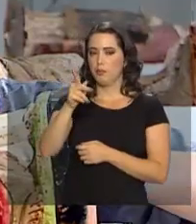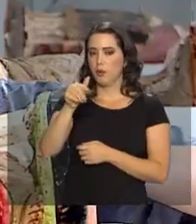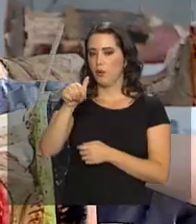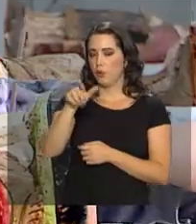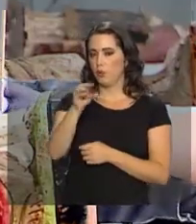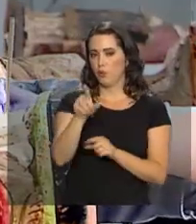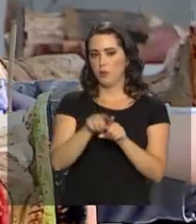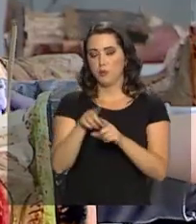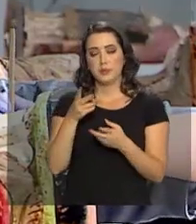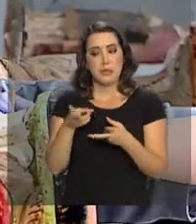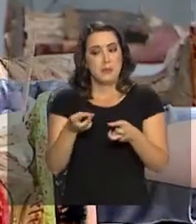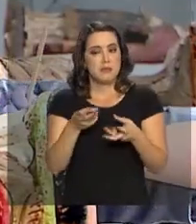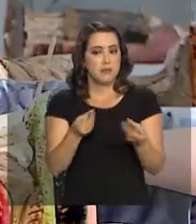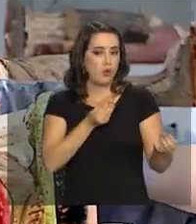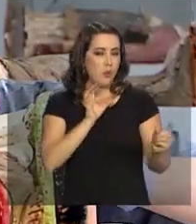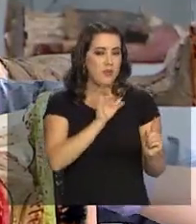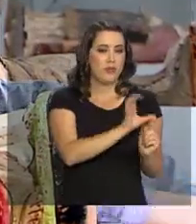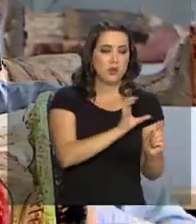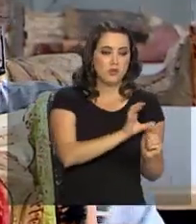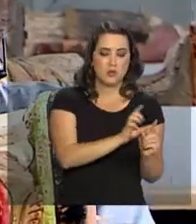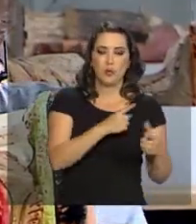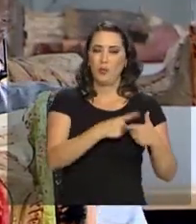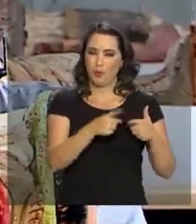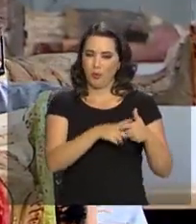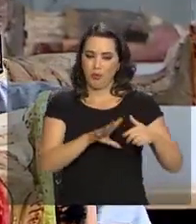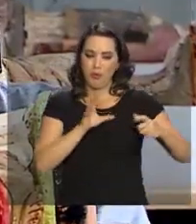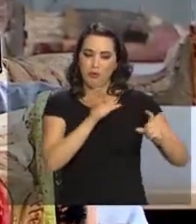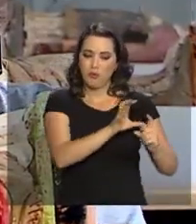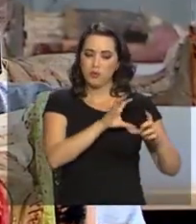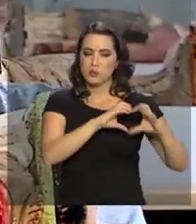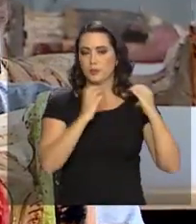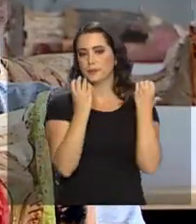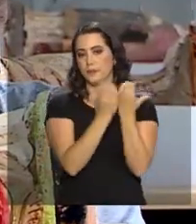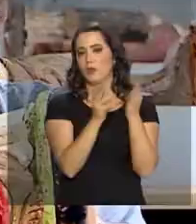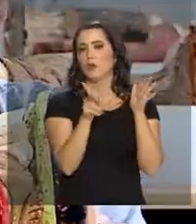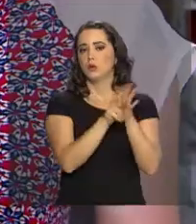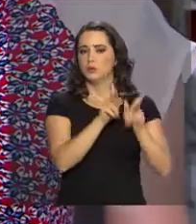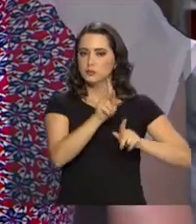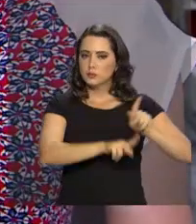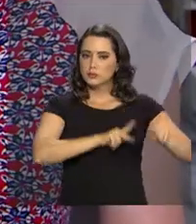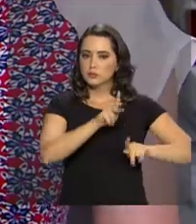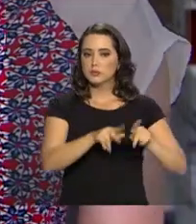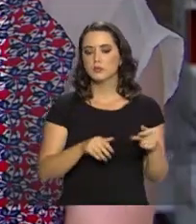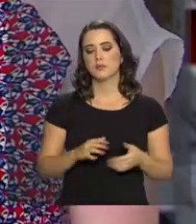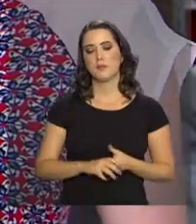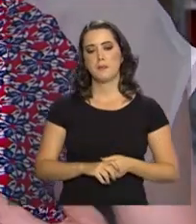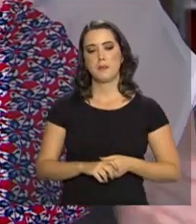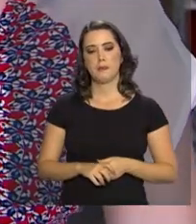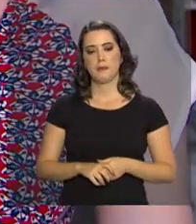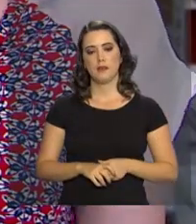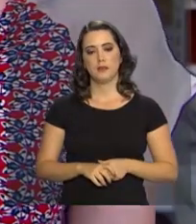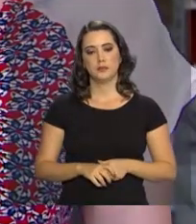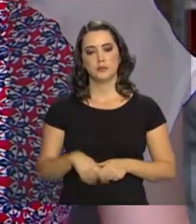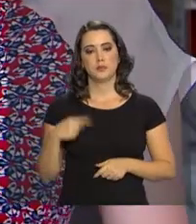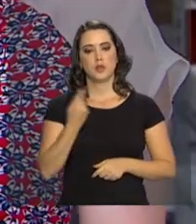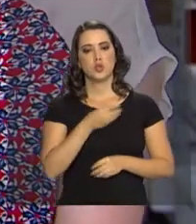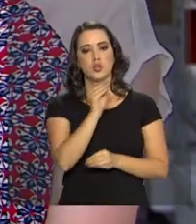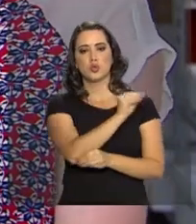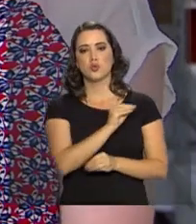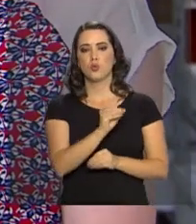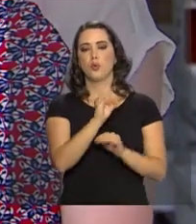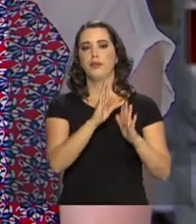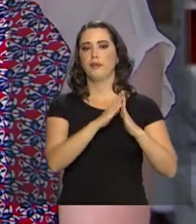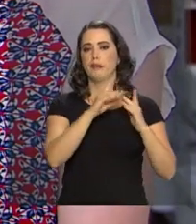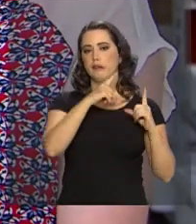comunidades atingidas e propor ações de reparação do patrimônio material. A gente faz a manutenção das capelas. A gente